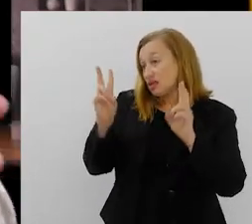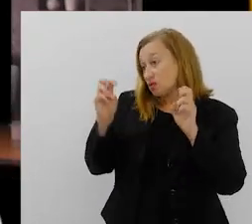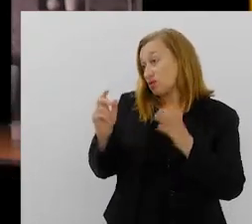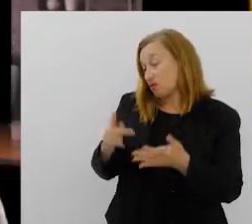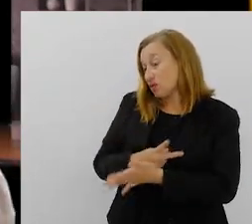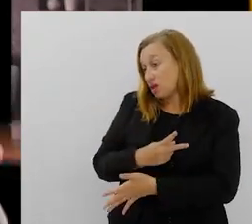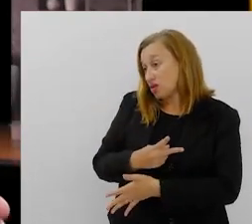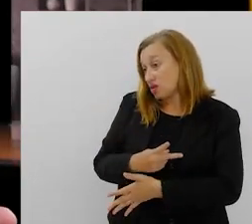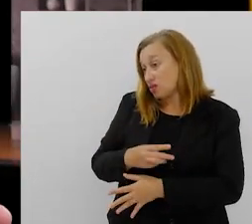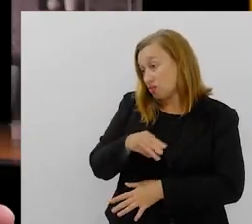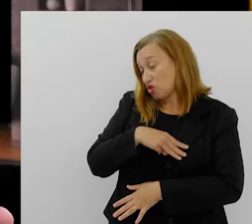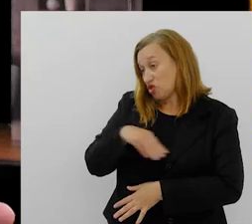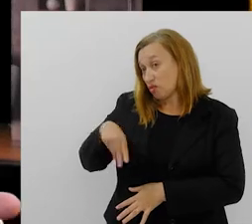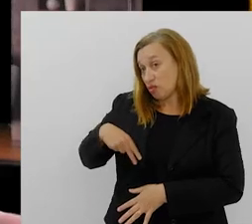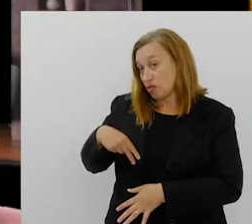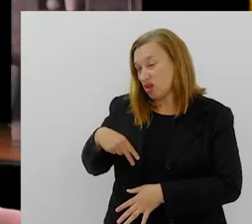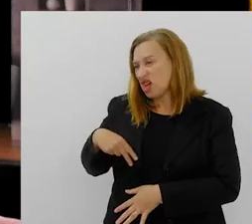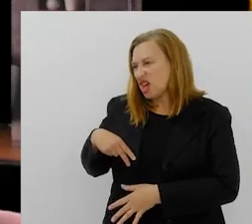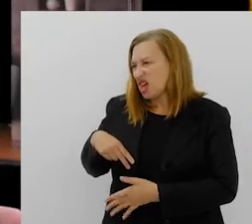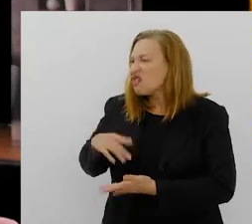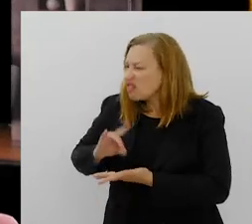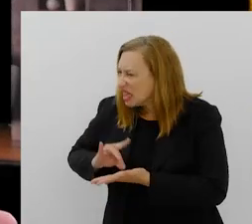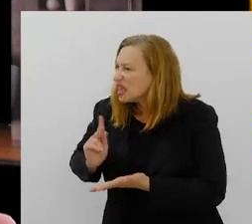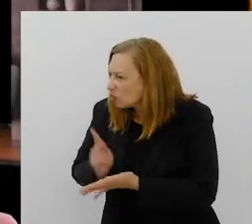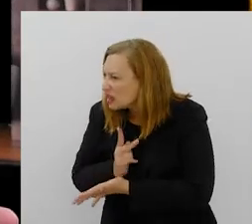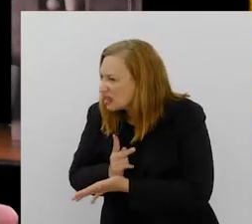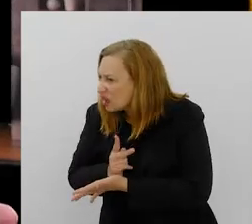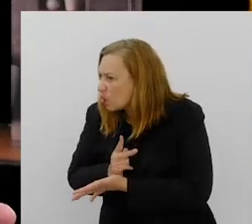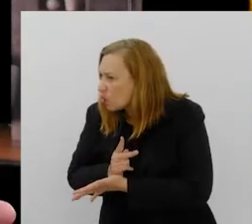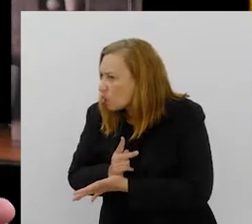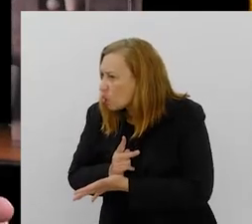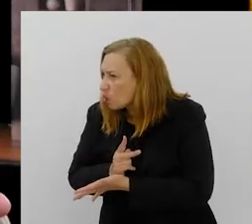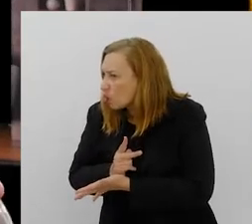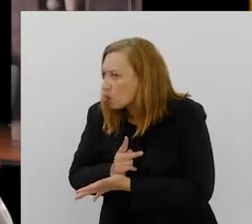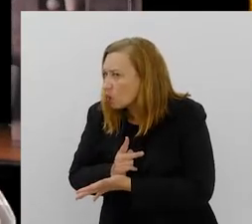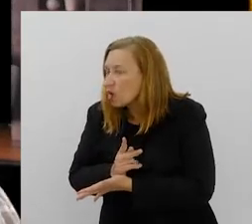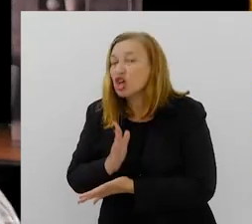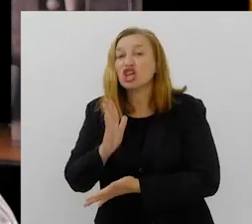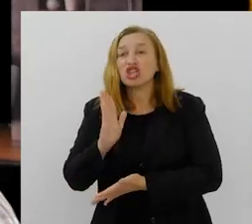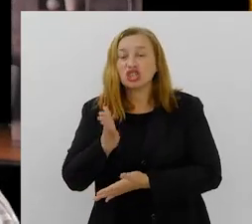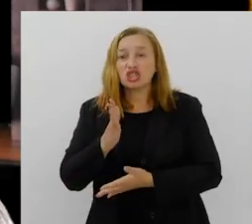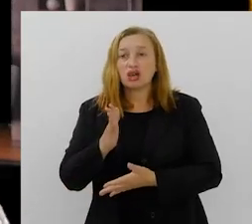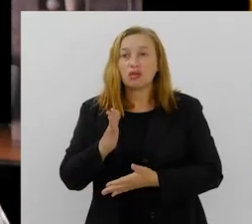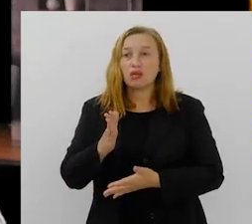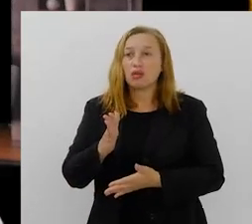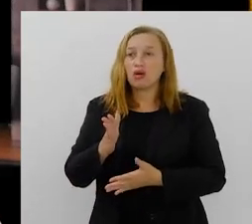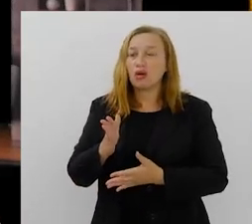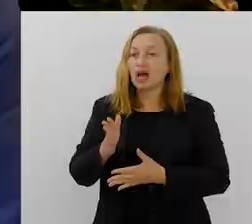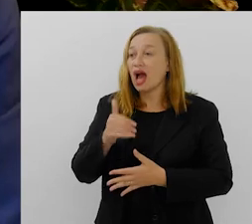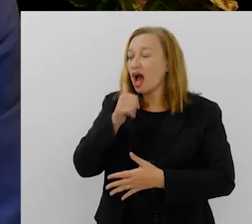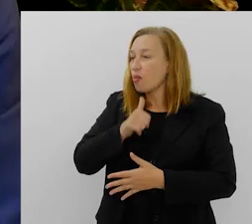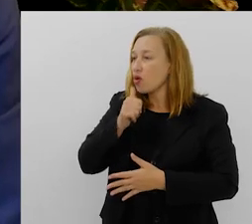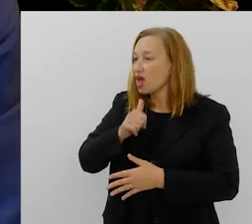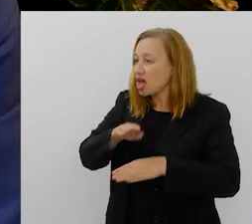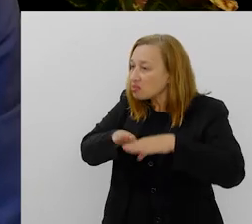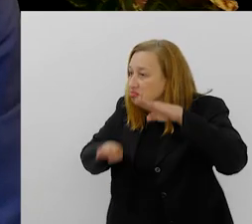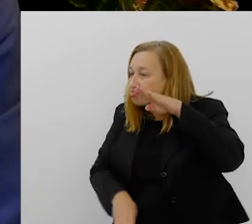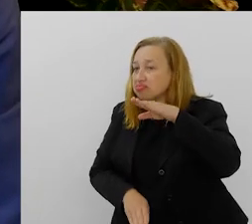que aconteceu no Ministério foi, será que foi? Isso já coloca o lugar da mulher como inferior.